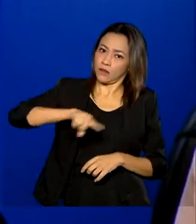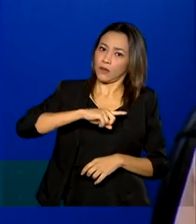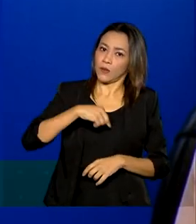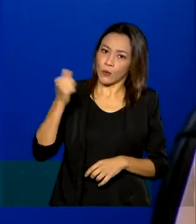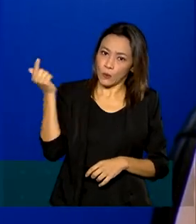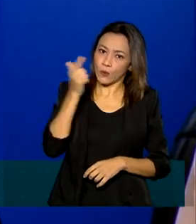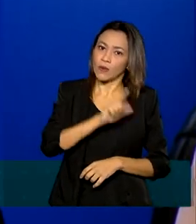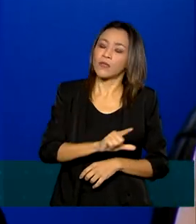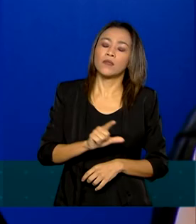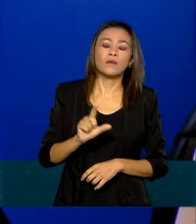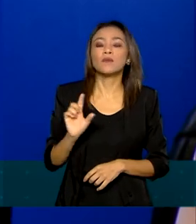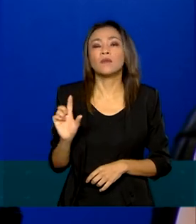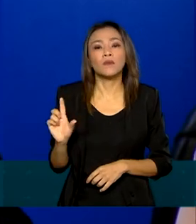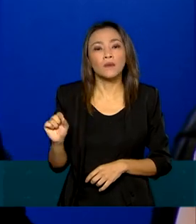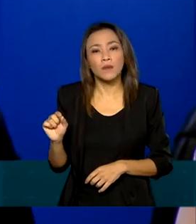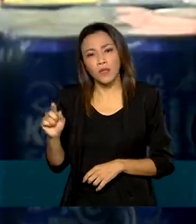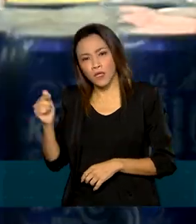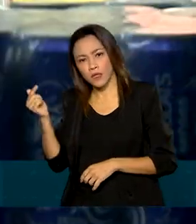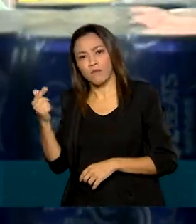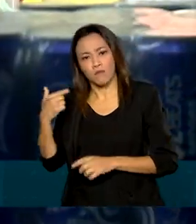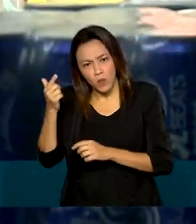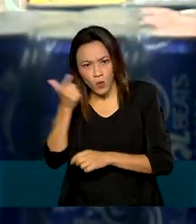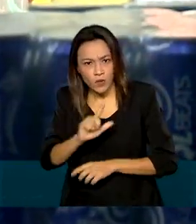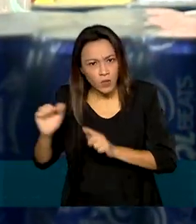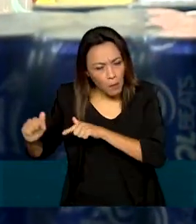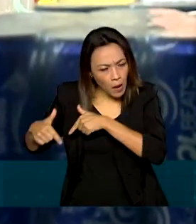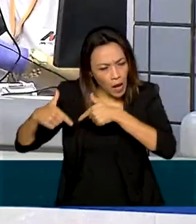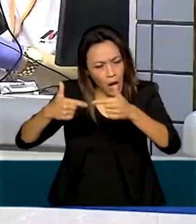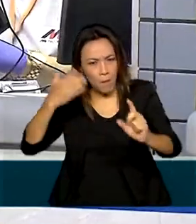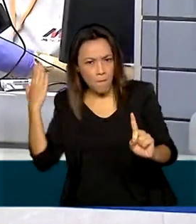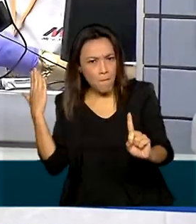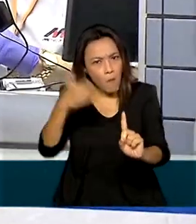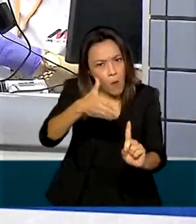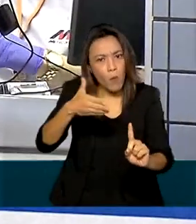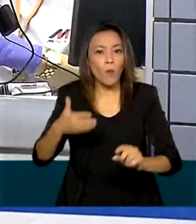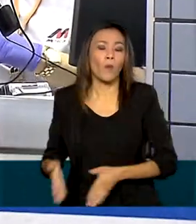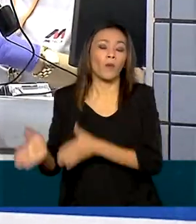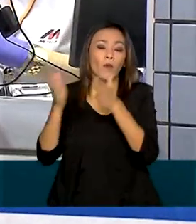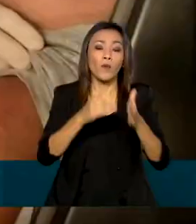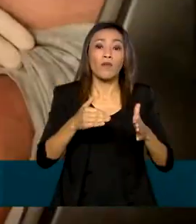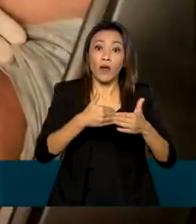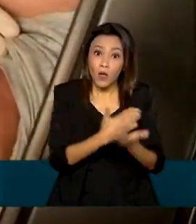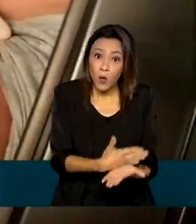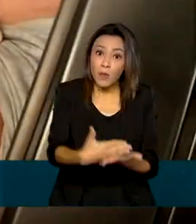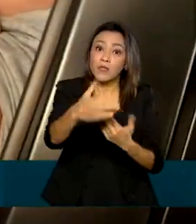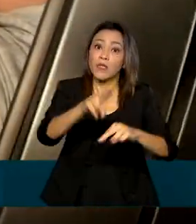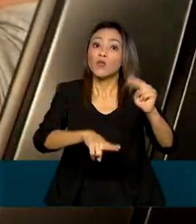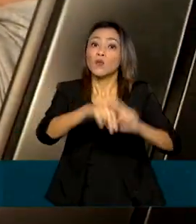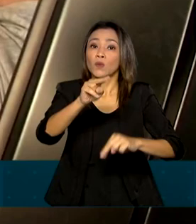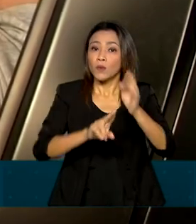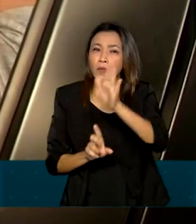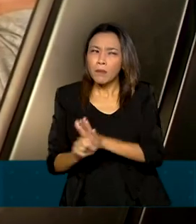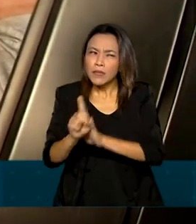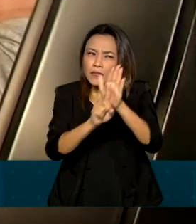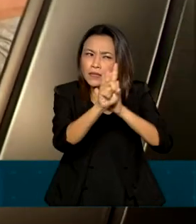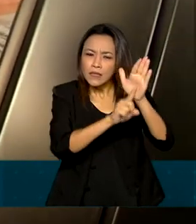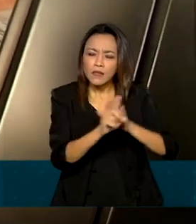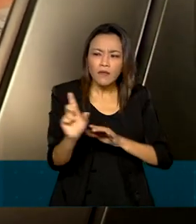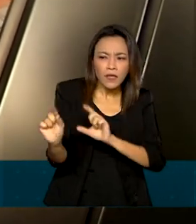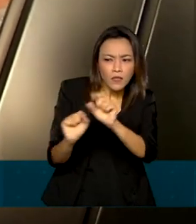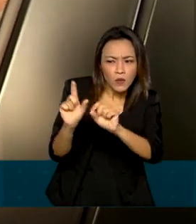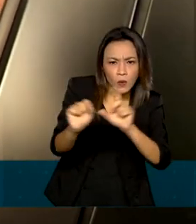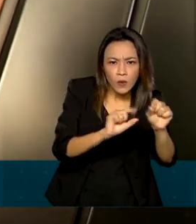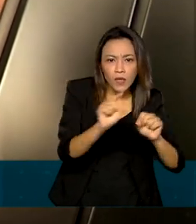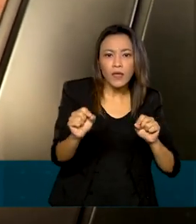acertar o alvo certo. O estudo deve começar em junho e vai trabalhar com pessoas selecionadas na